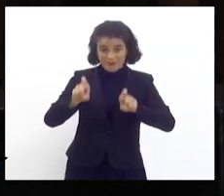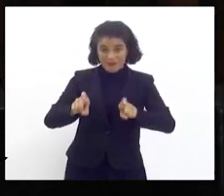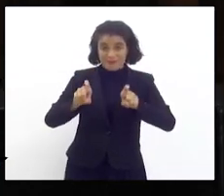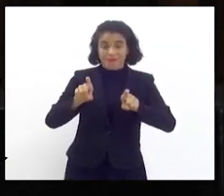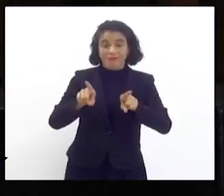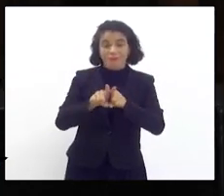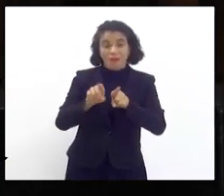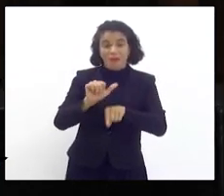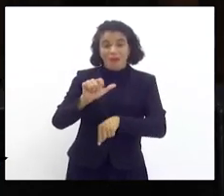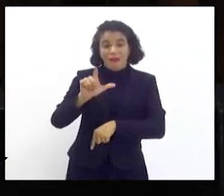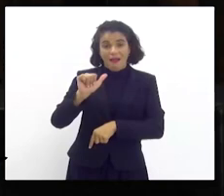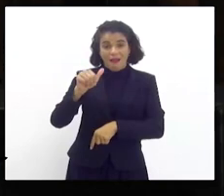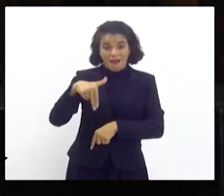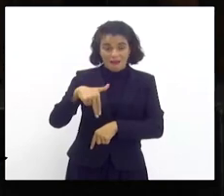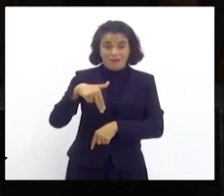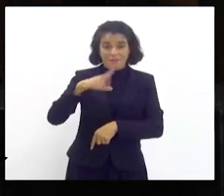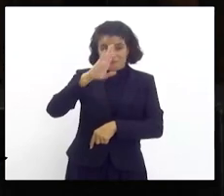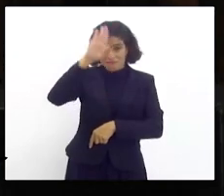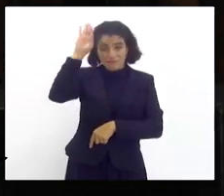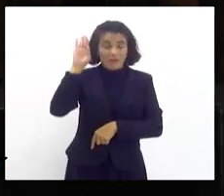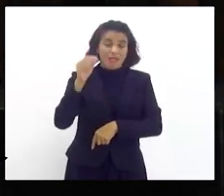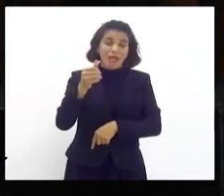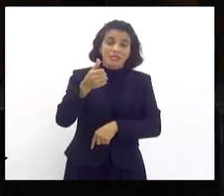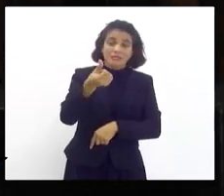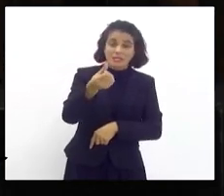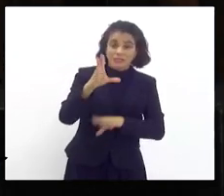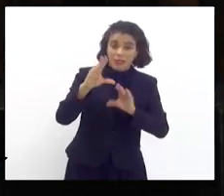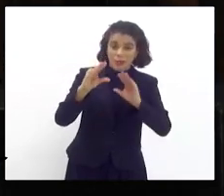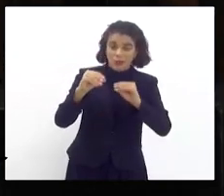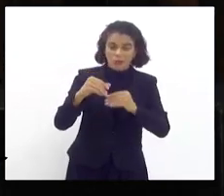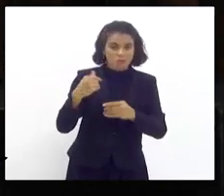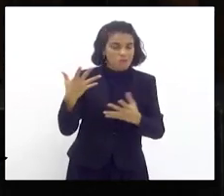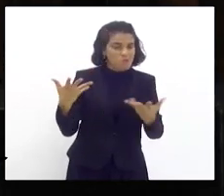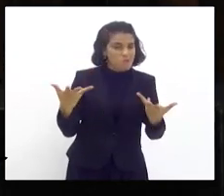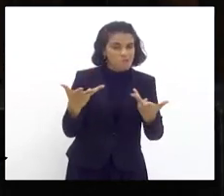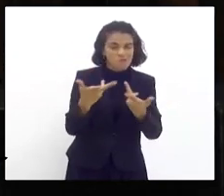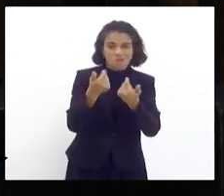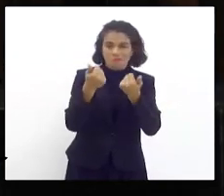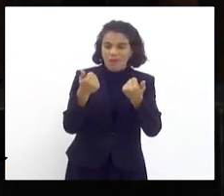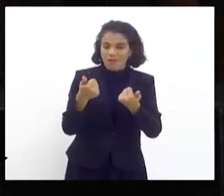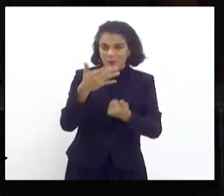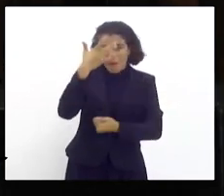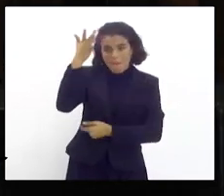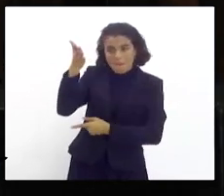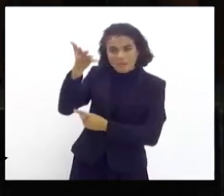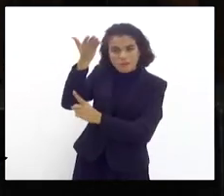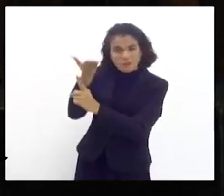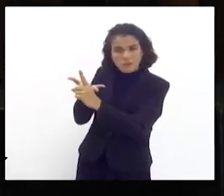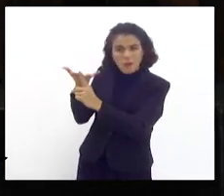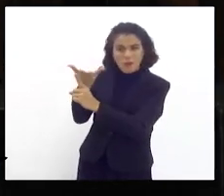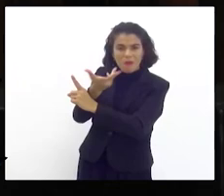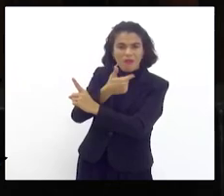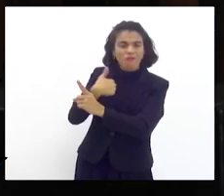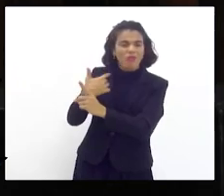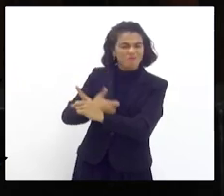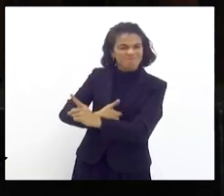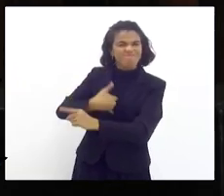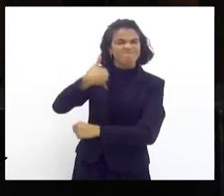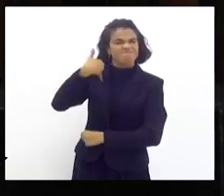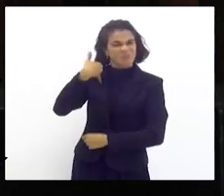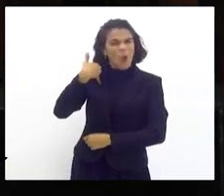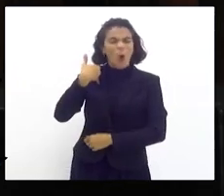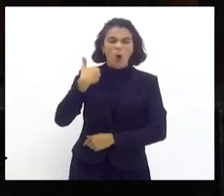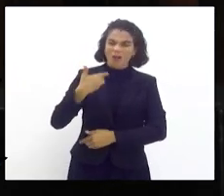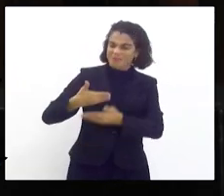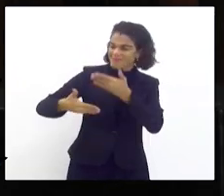aqui no Palácio Tiradentes às 18 horas num evento maravilhoso com uma pessoa maravilhosa no qual eu tenho muita honra de ter